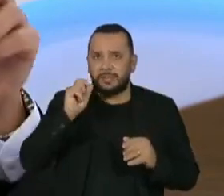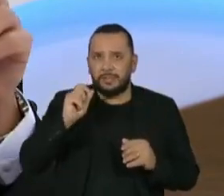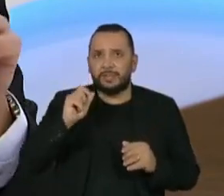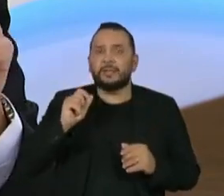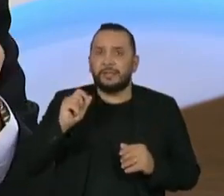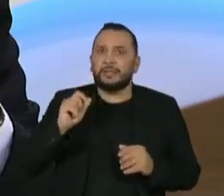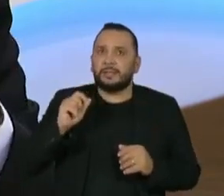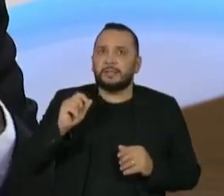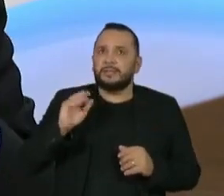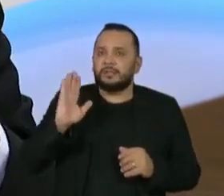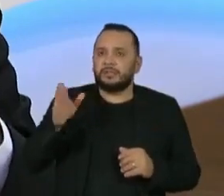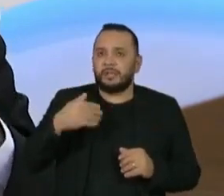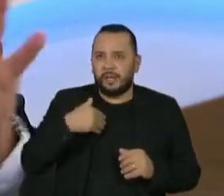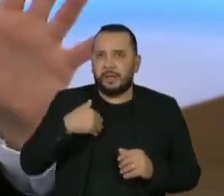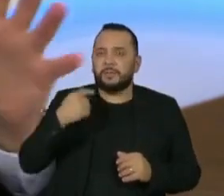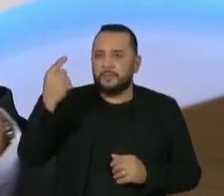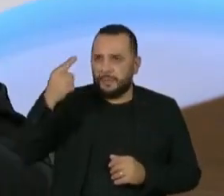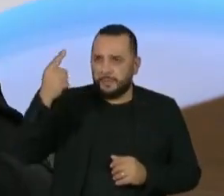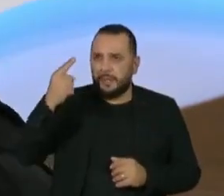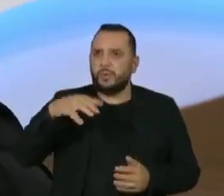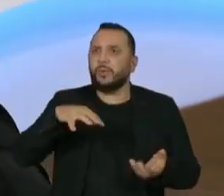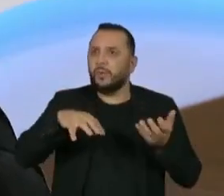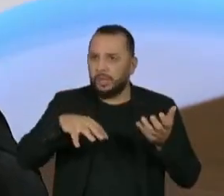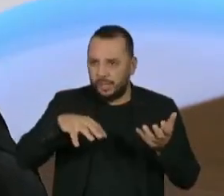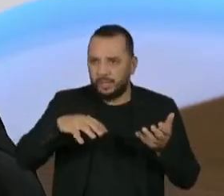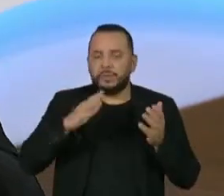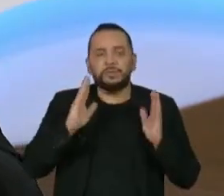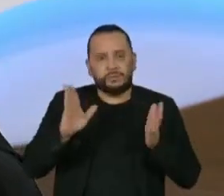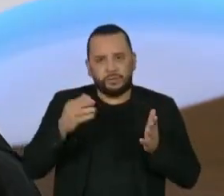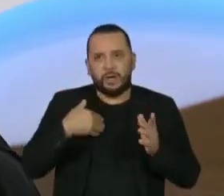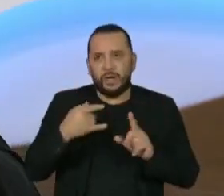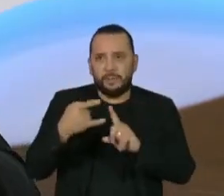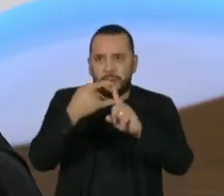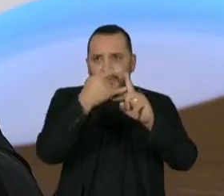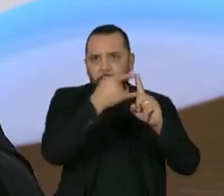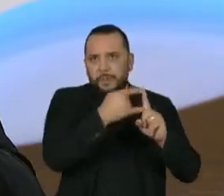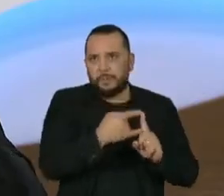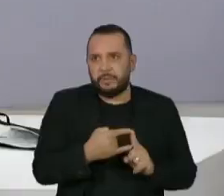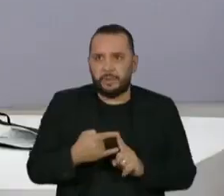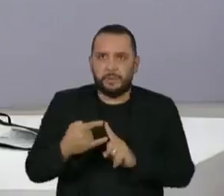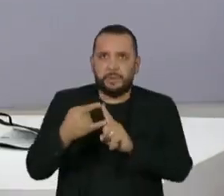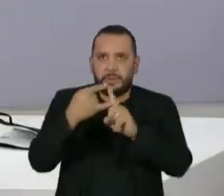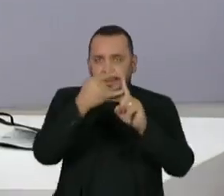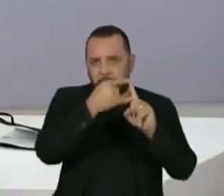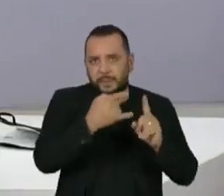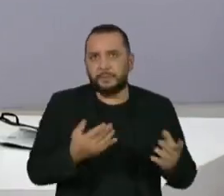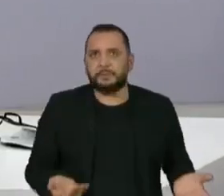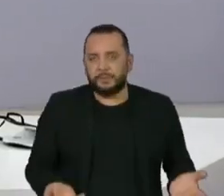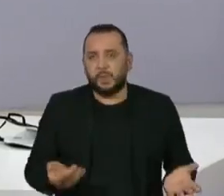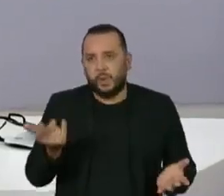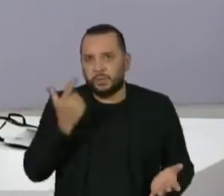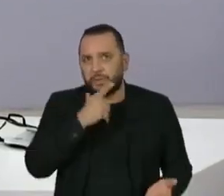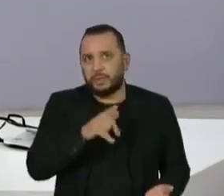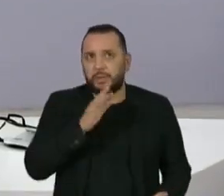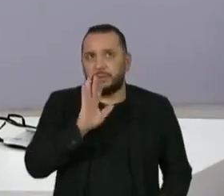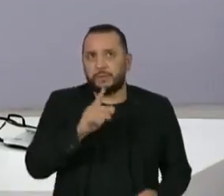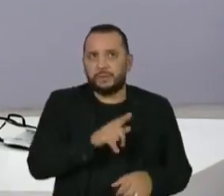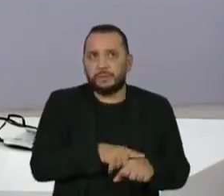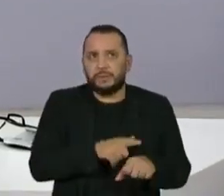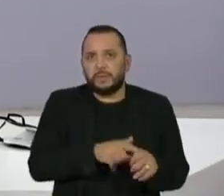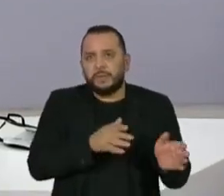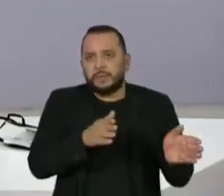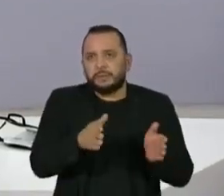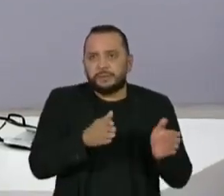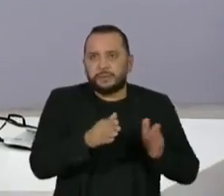muito pouco sendo falado, que é um mérito do Congresso Nacional, que, por vezes, não é enaltecido pelos seus méritos. Mas, naquele momento,